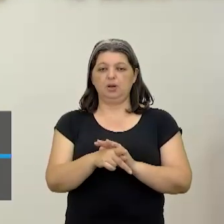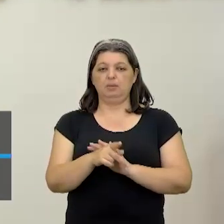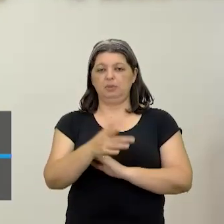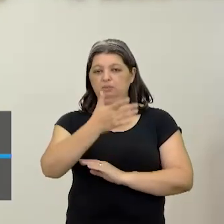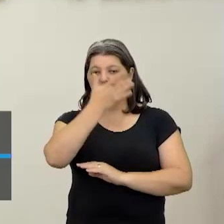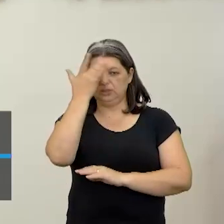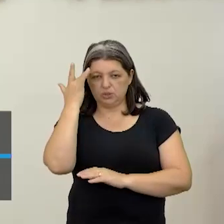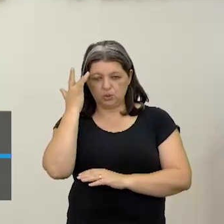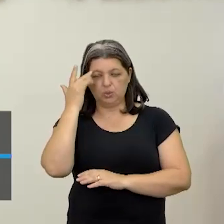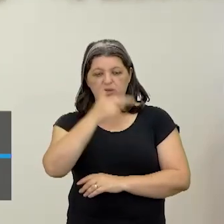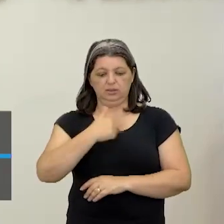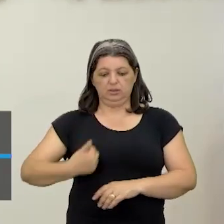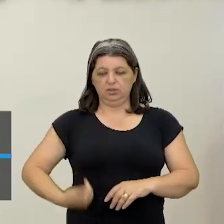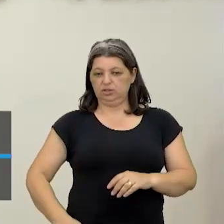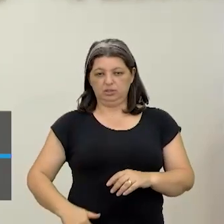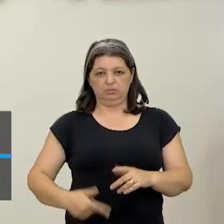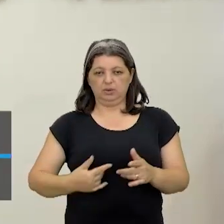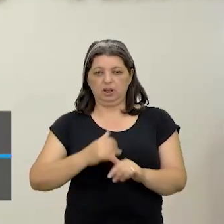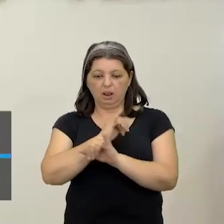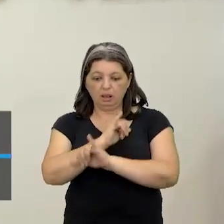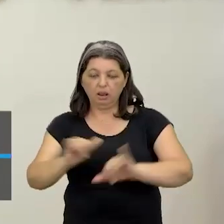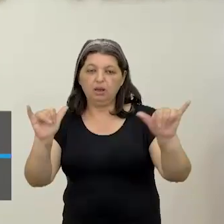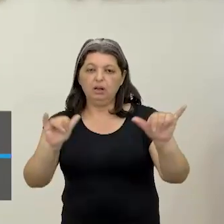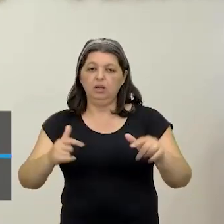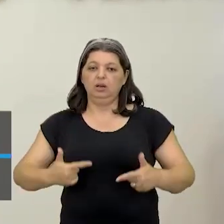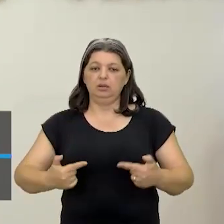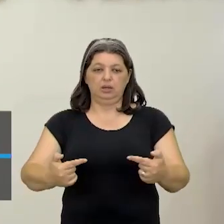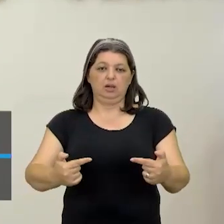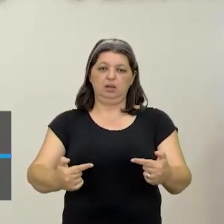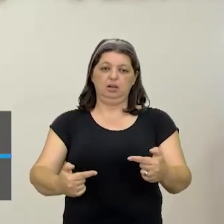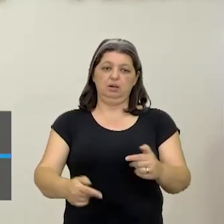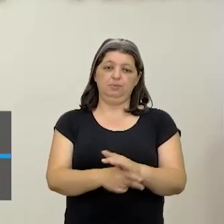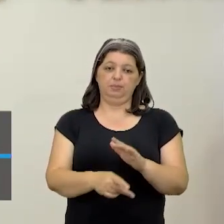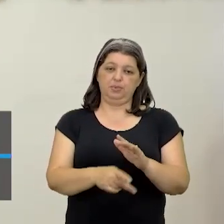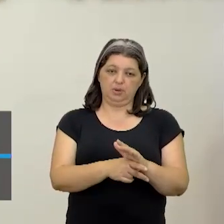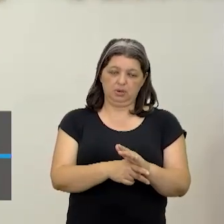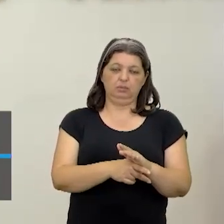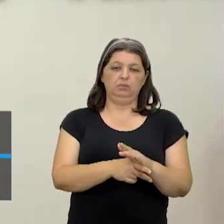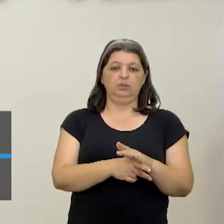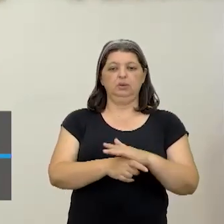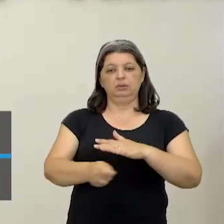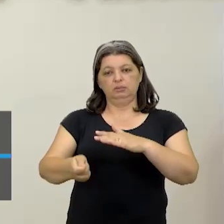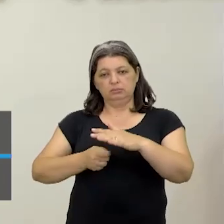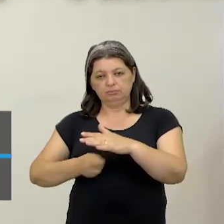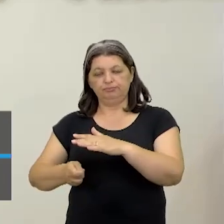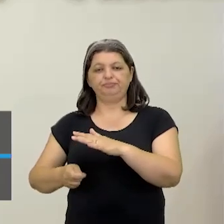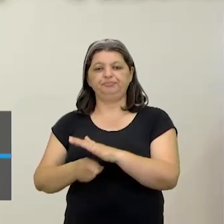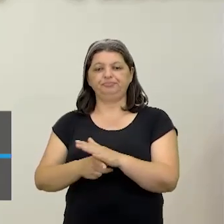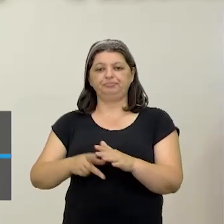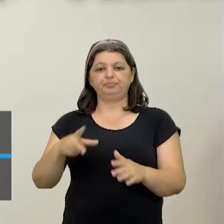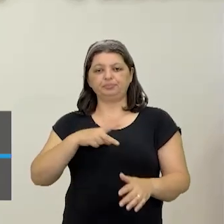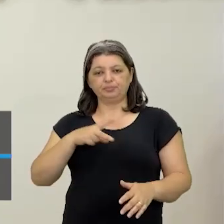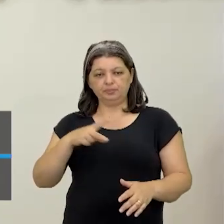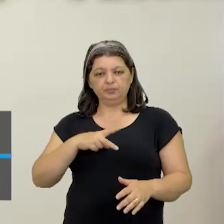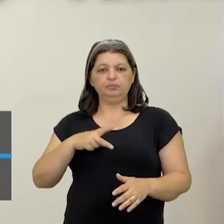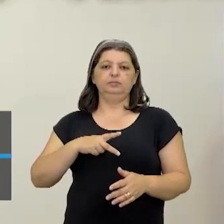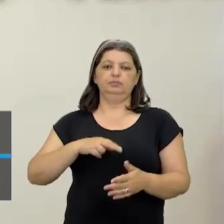vão declarar guerra a um país cujos ativos tanto estatais quanto privados eles têm um